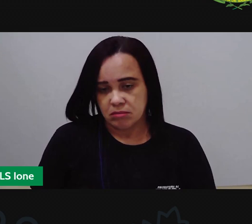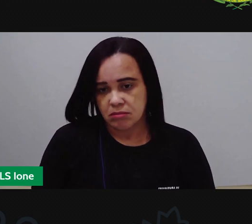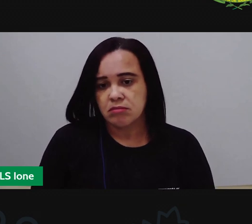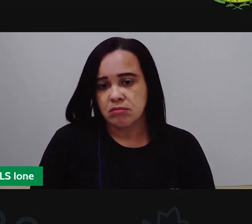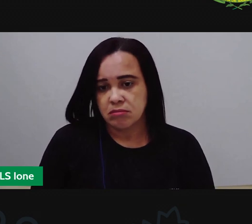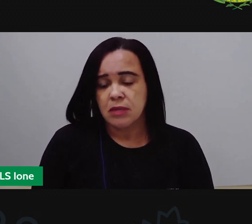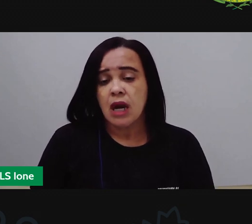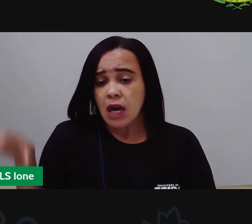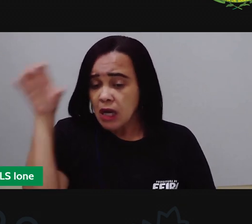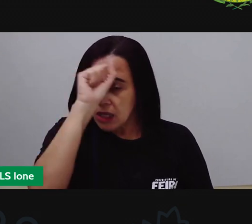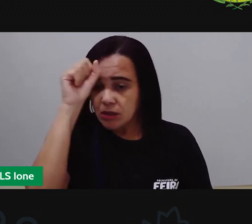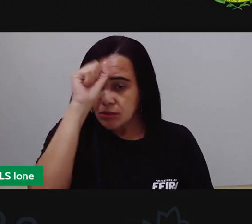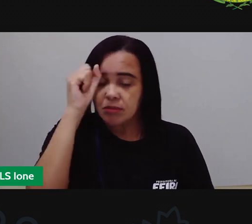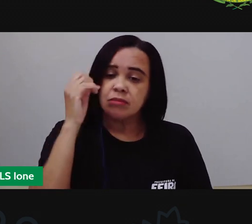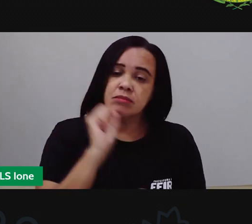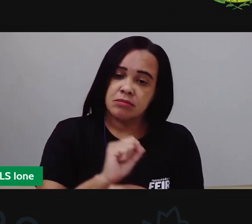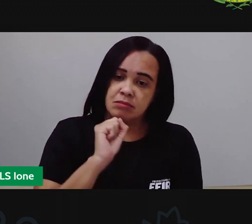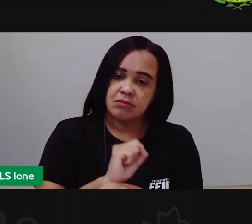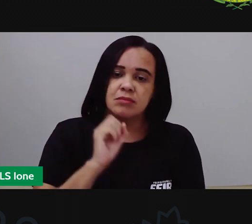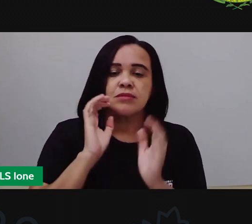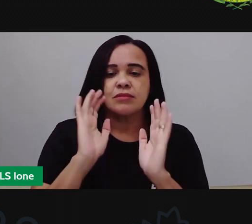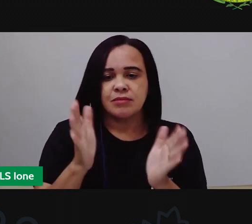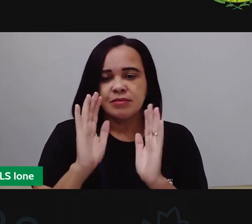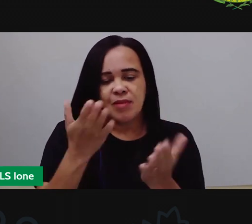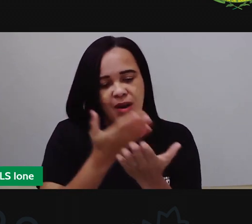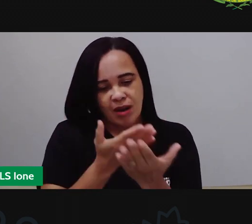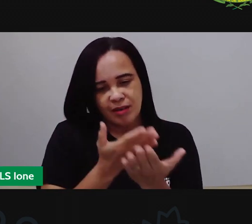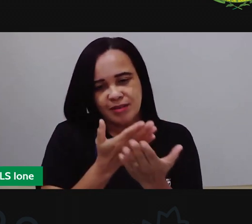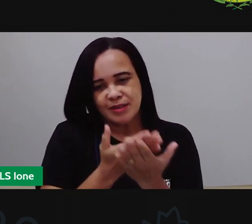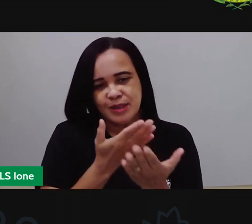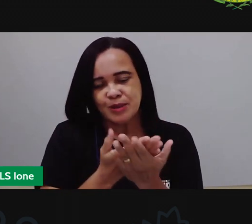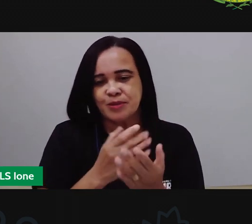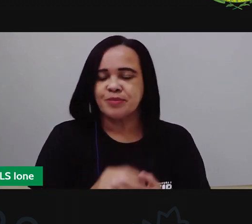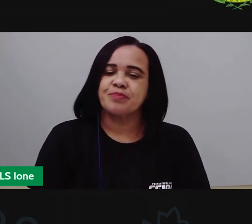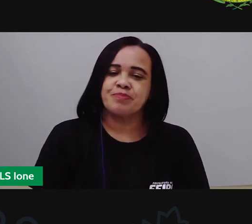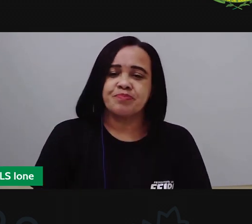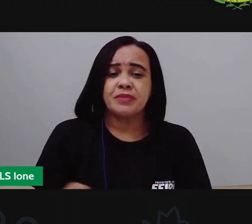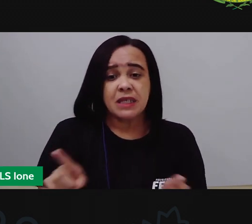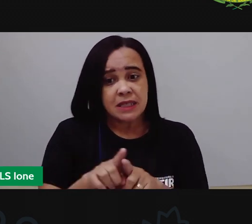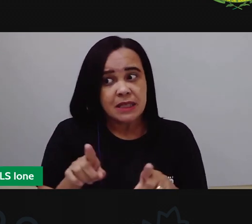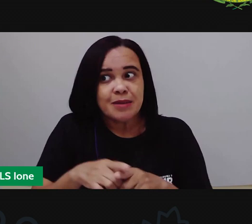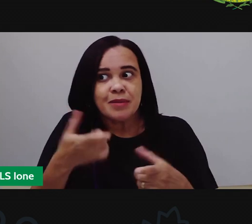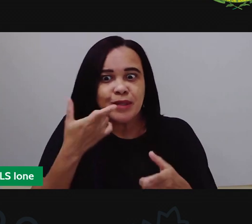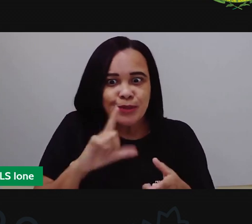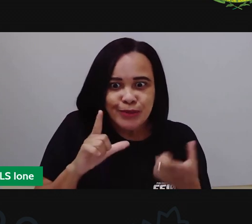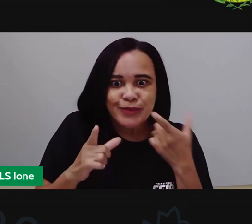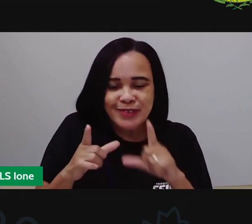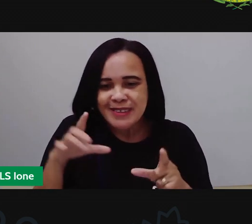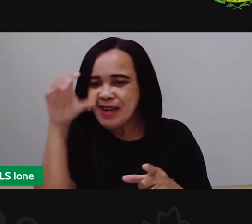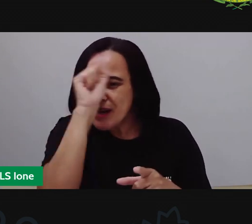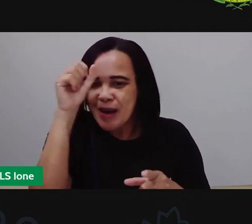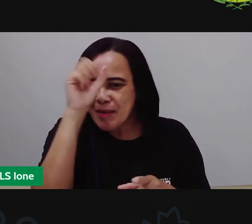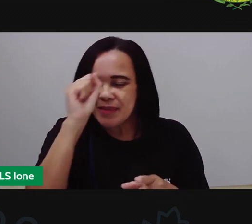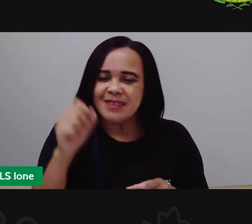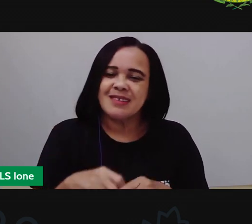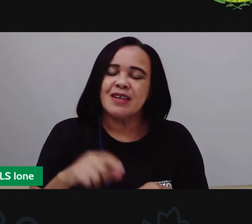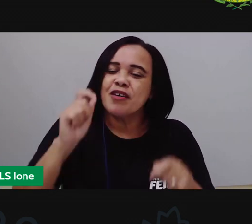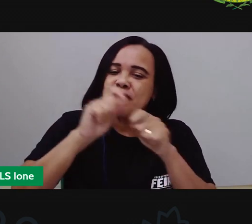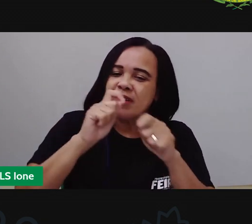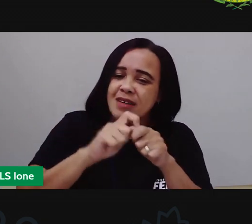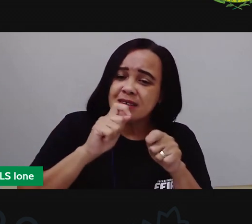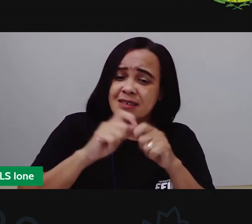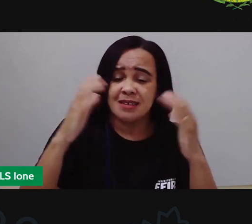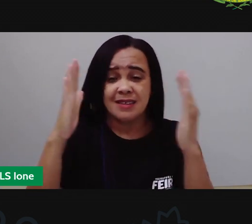aprendido muito com essa nossa aula e tenha conseguido aprender como você pode reproduzir aí ou